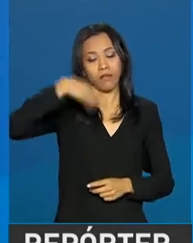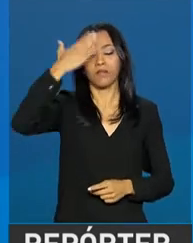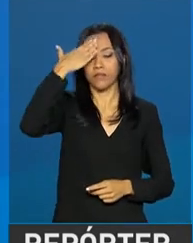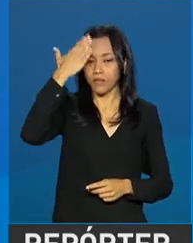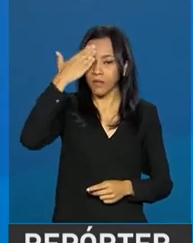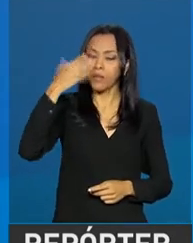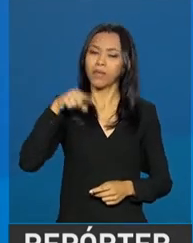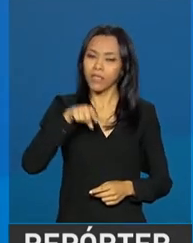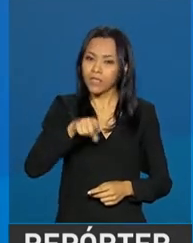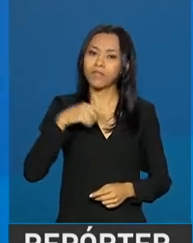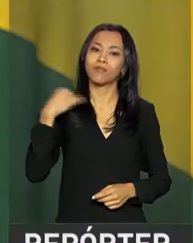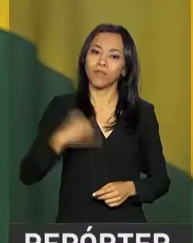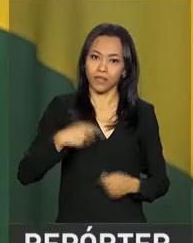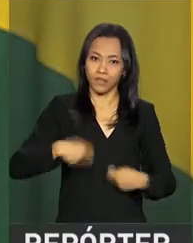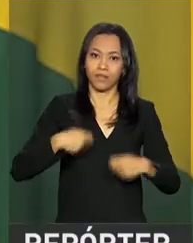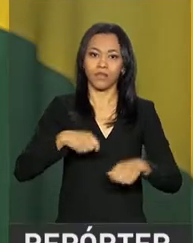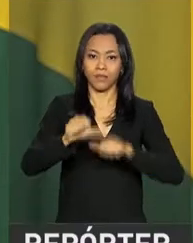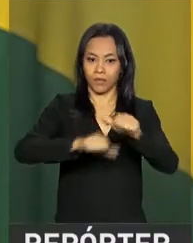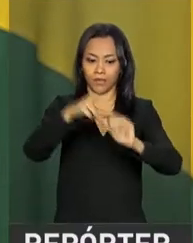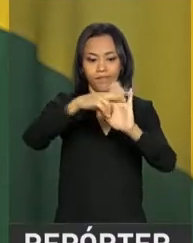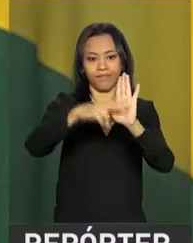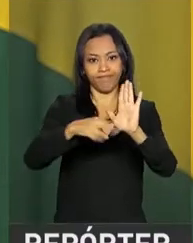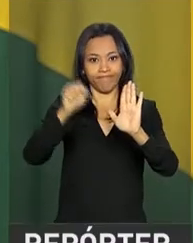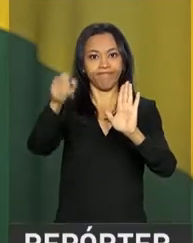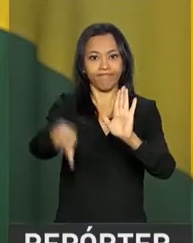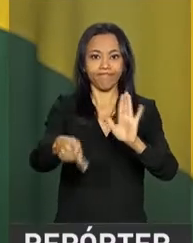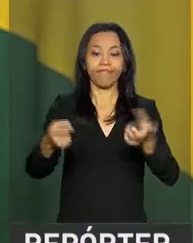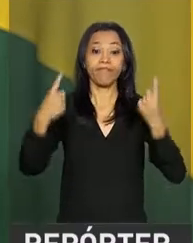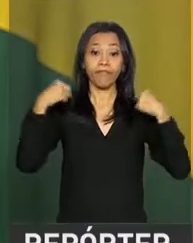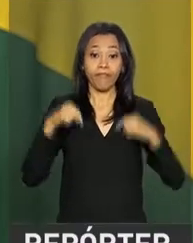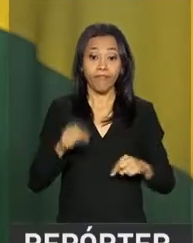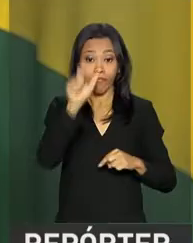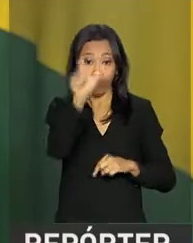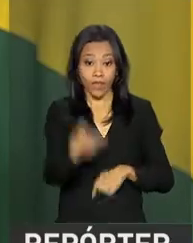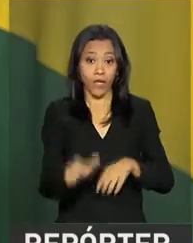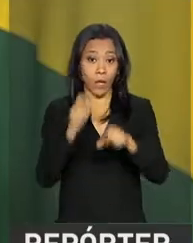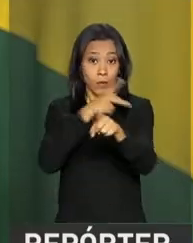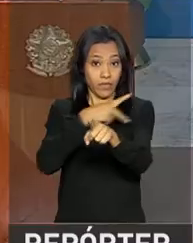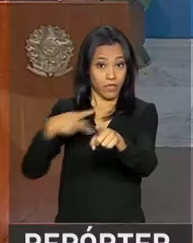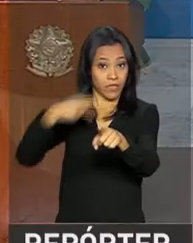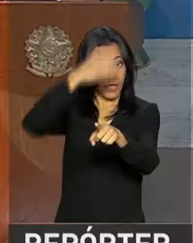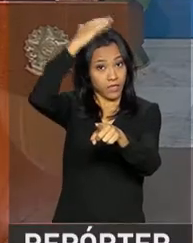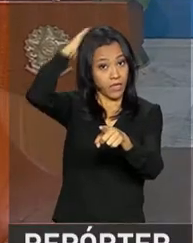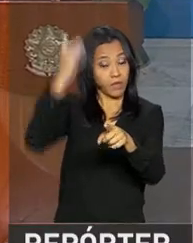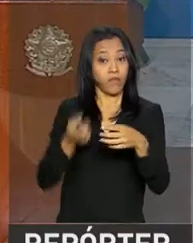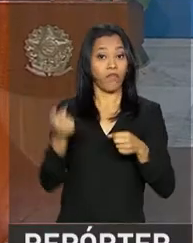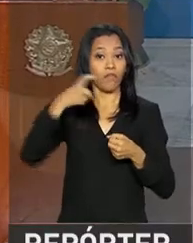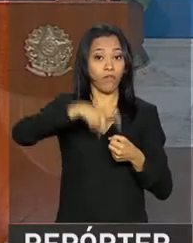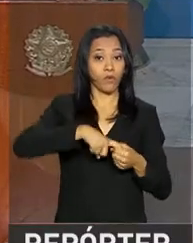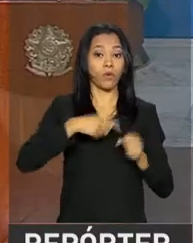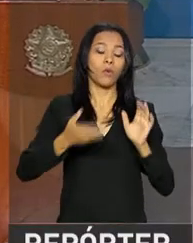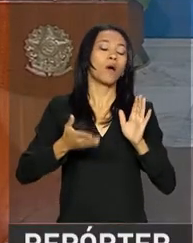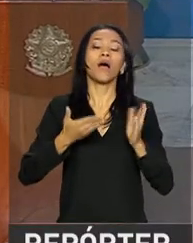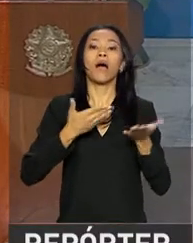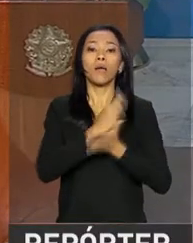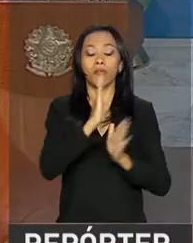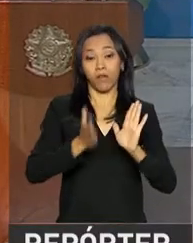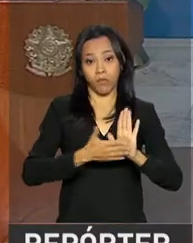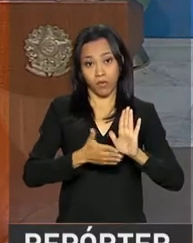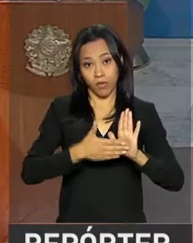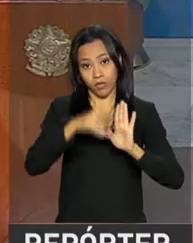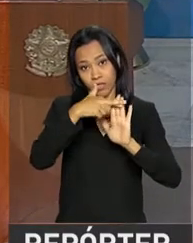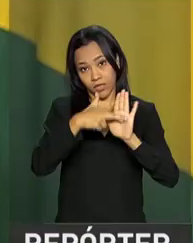a reforma da Previdência. O presidente Temer voltou a defender a reforma da Previdência e disse que a hora de aprovar a